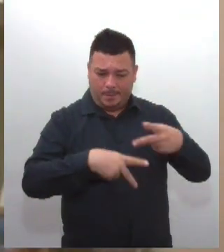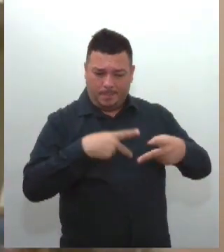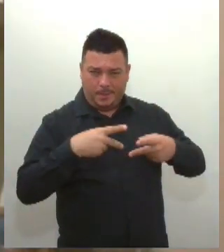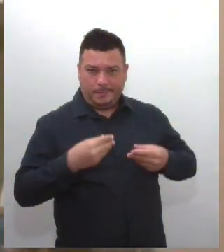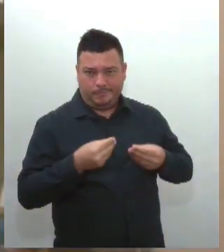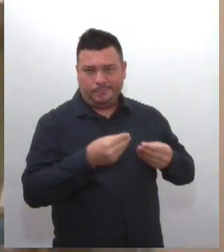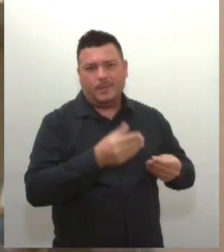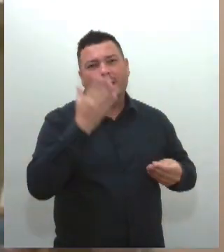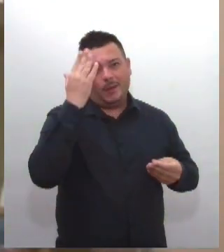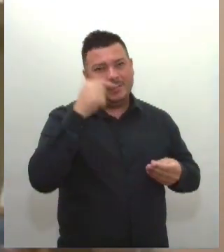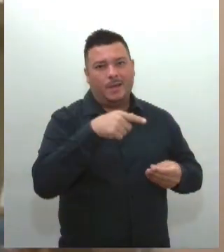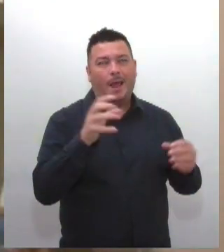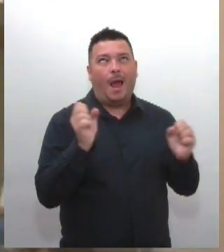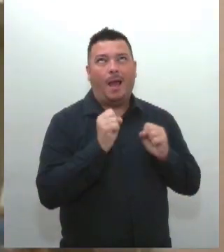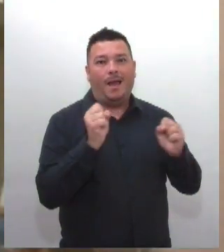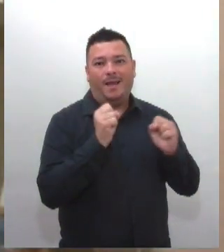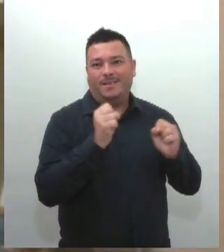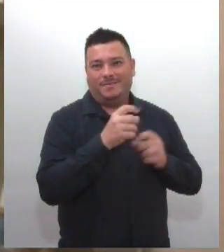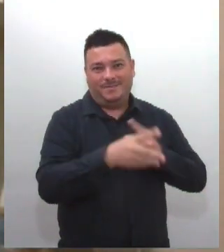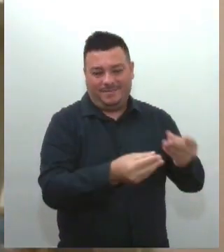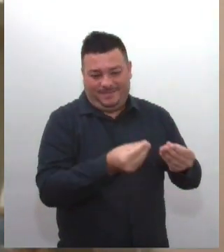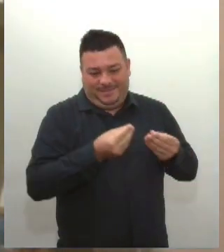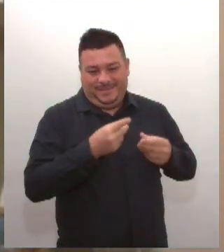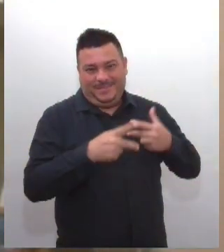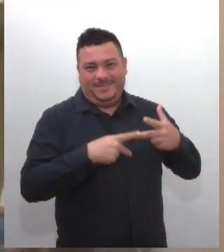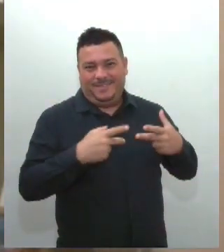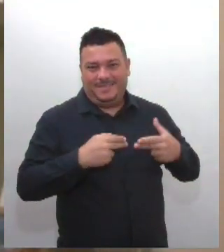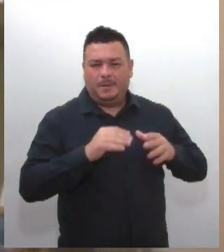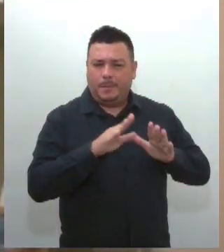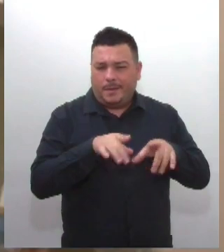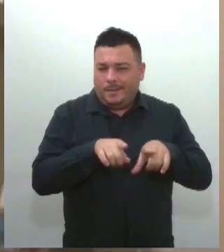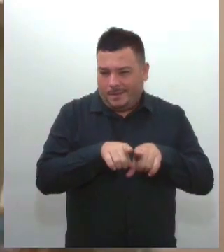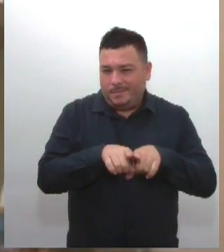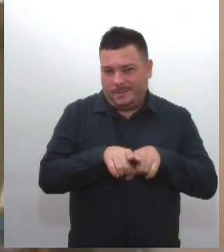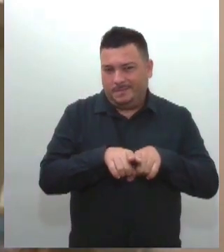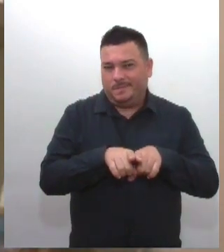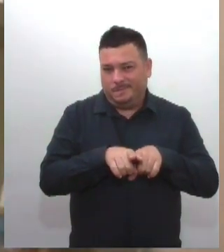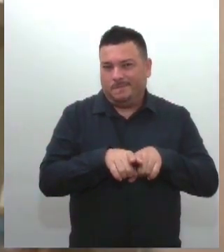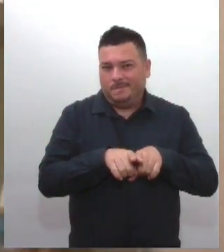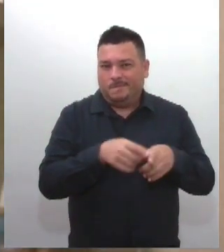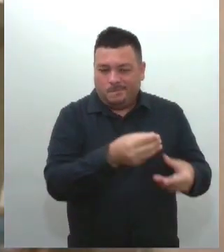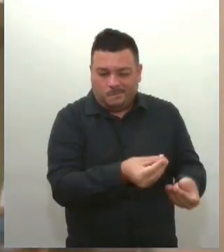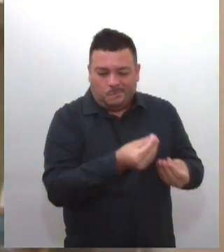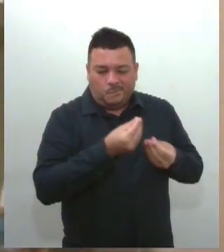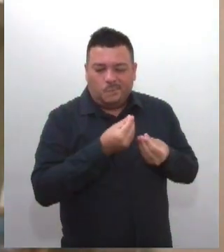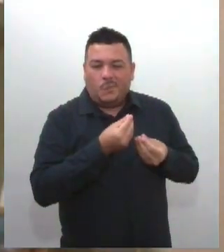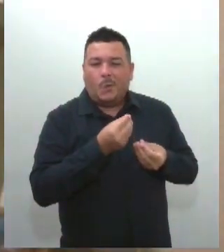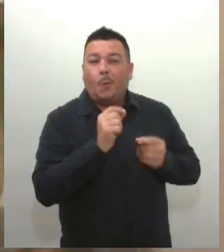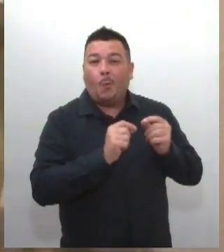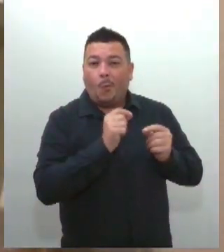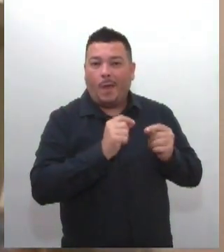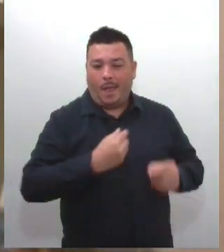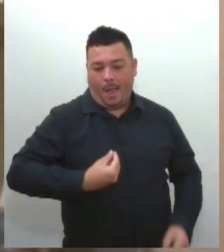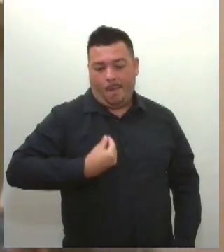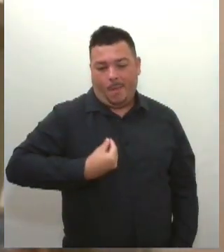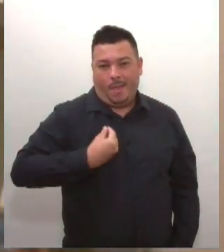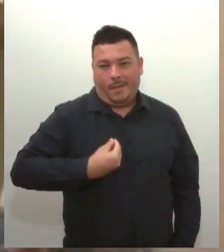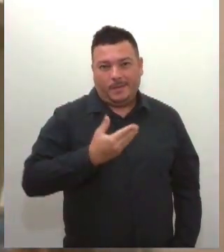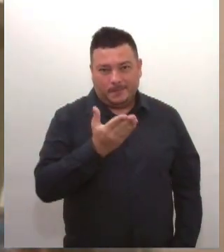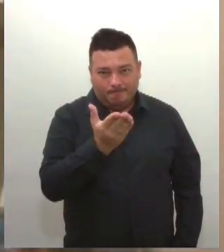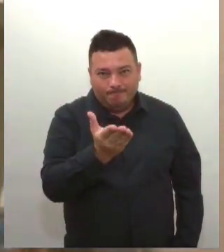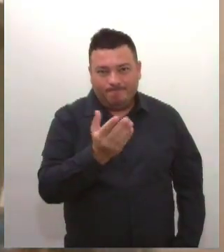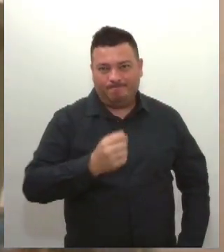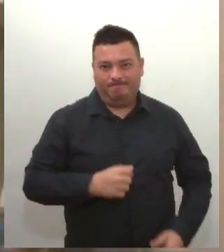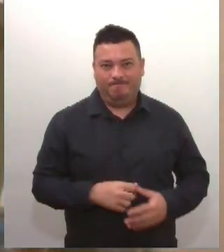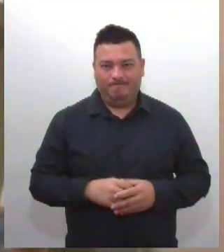adora receber um presente, também receba presença, para que elas se sintam mais